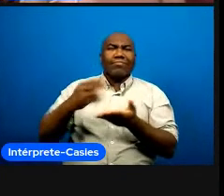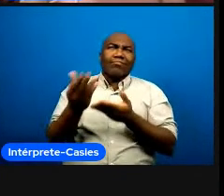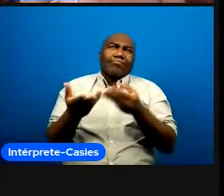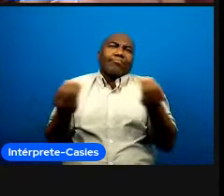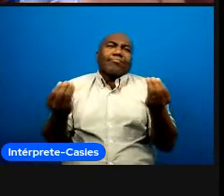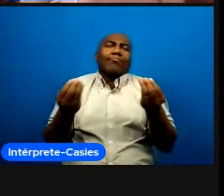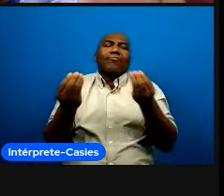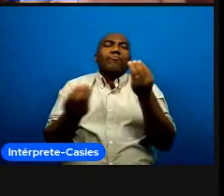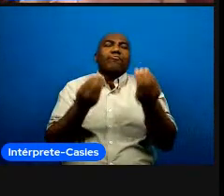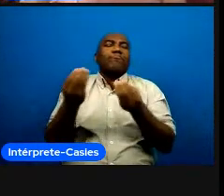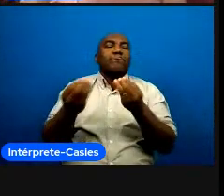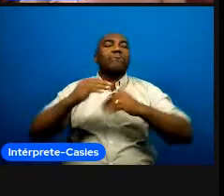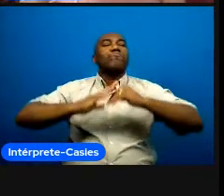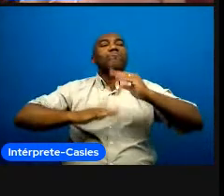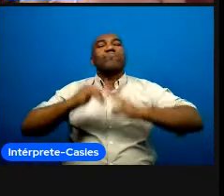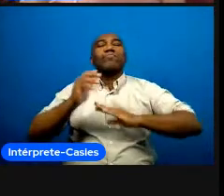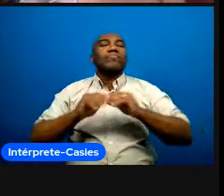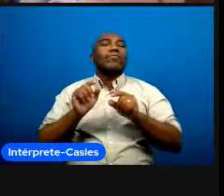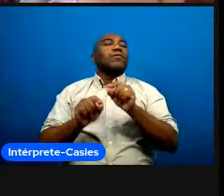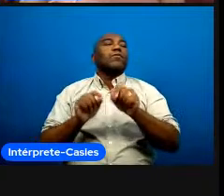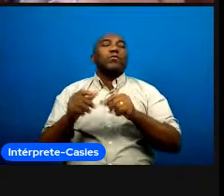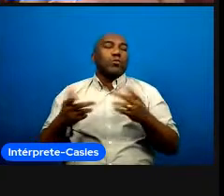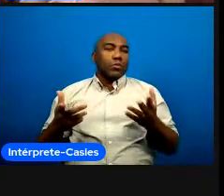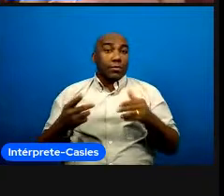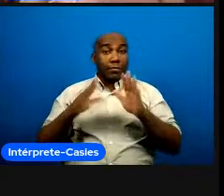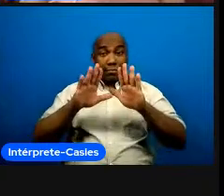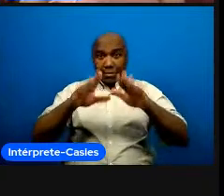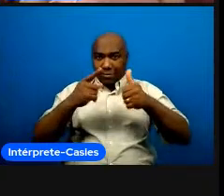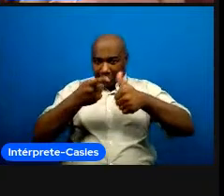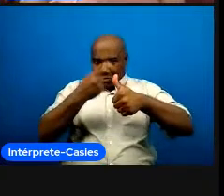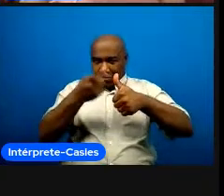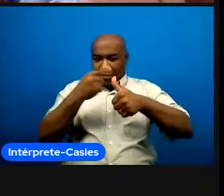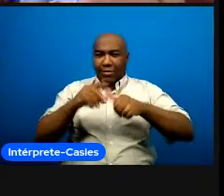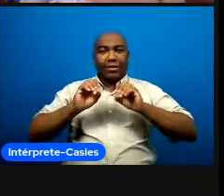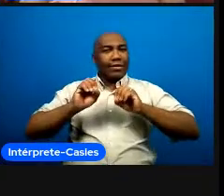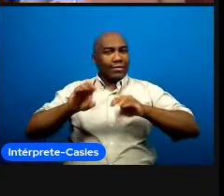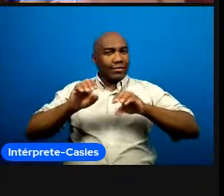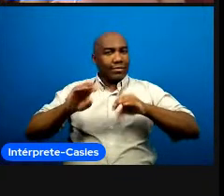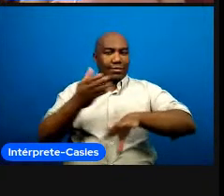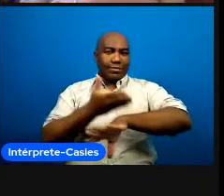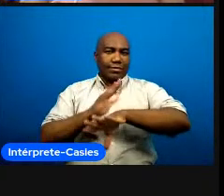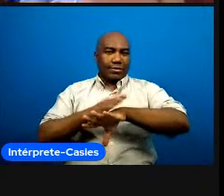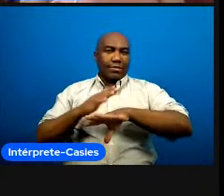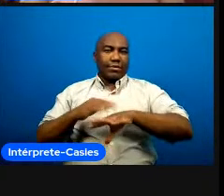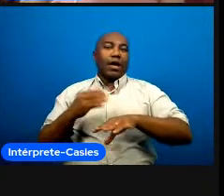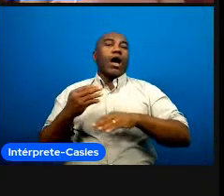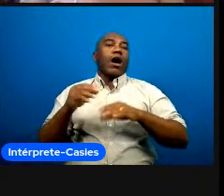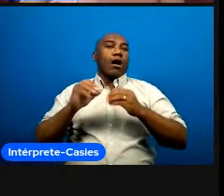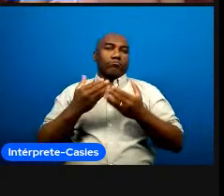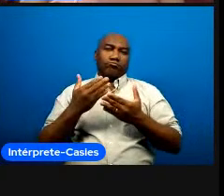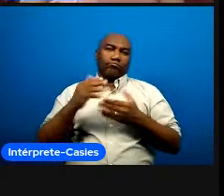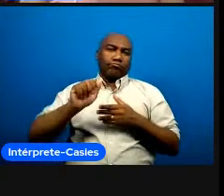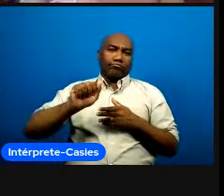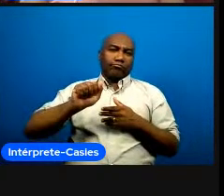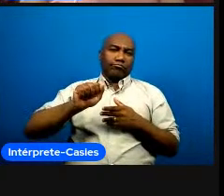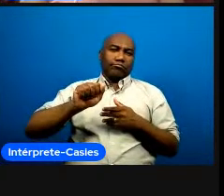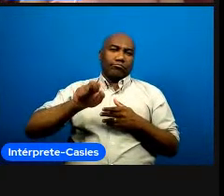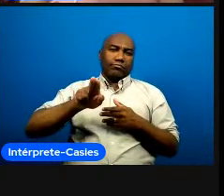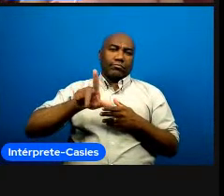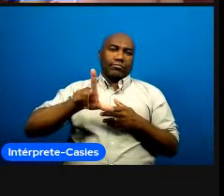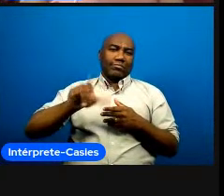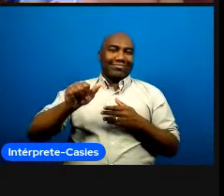e dessas profissionais é primeiro treinar e dar aula são atividades pedagógicas eu coloco o treino também como uma atividade